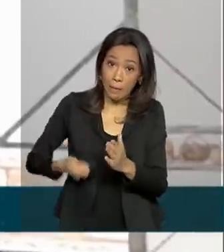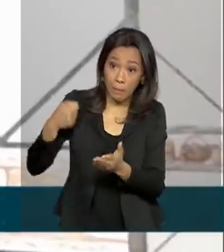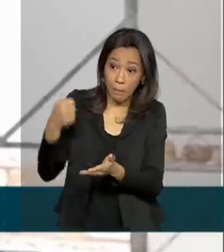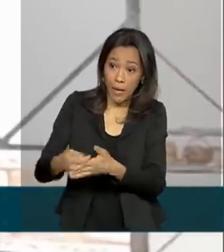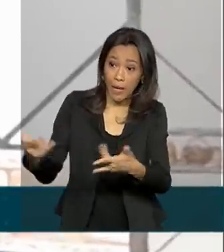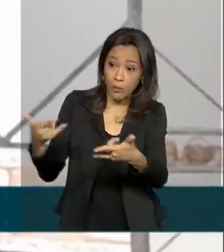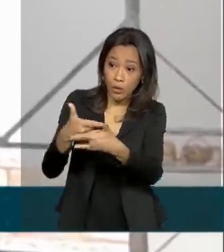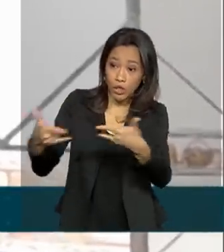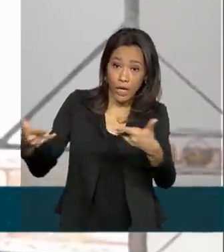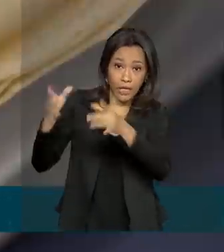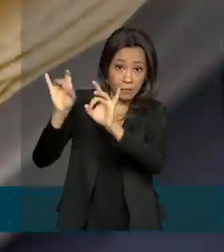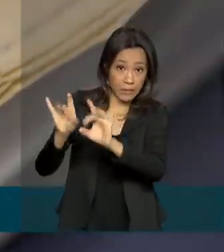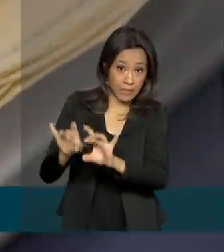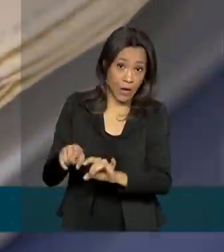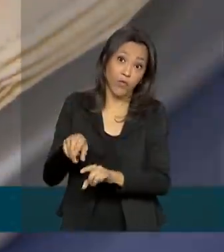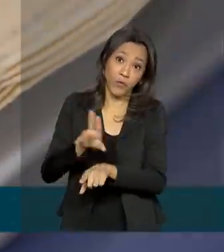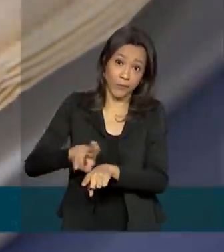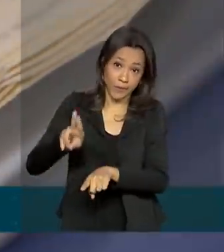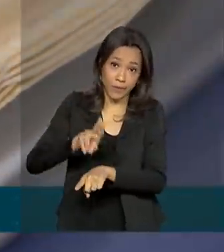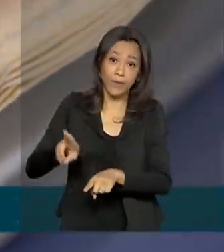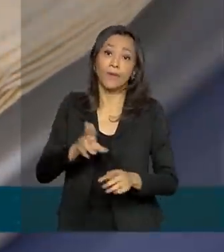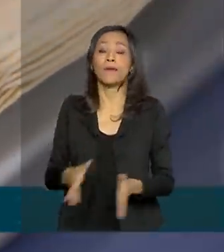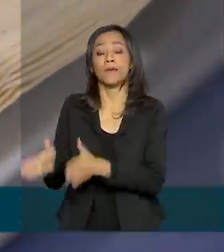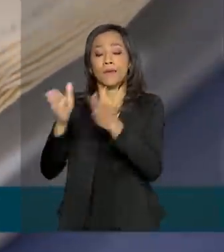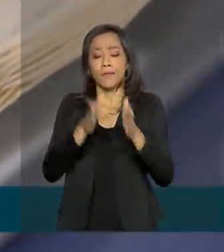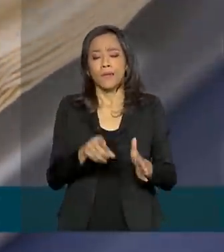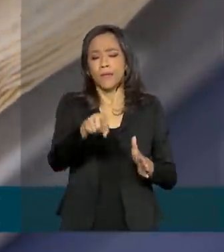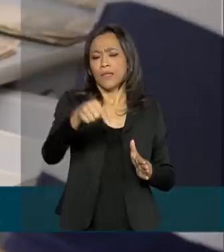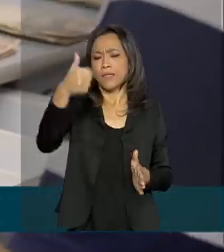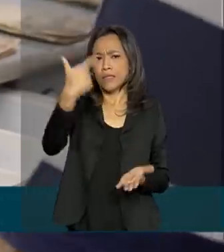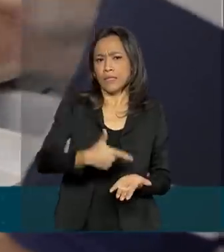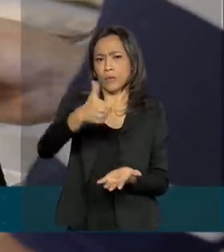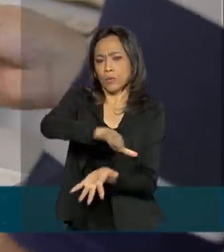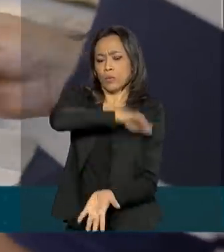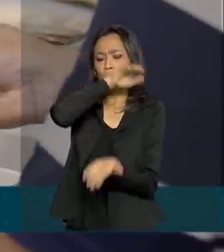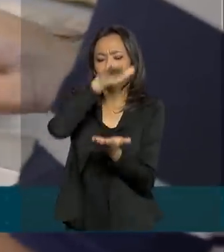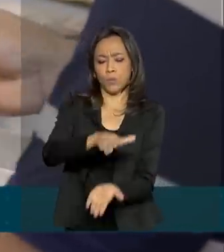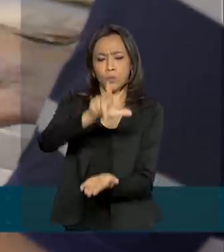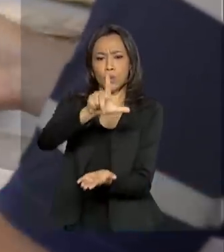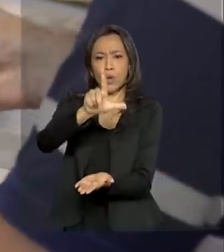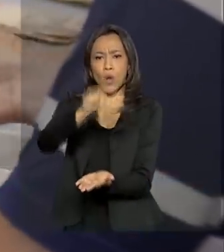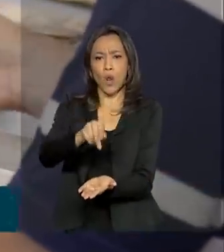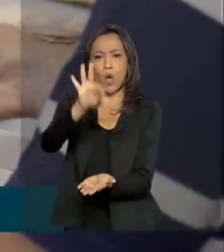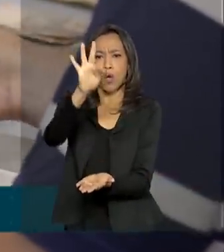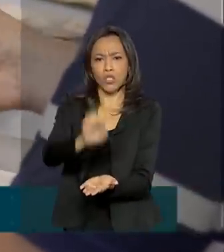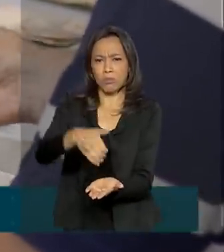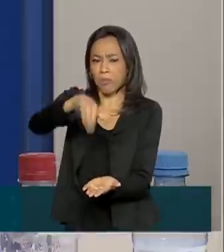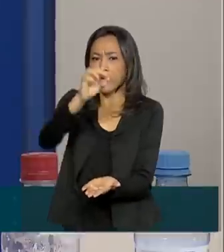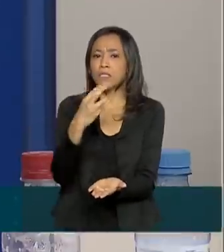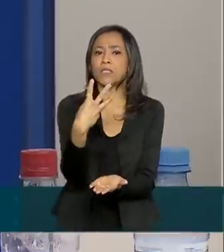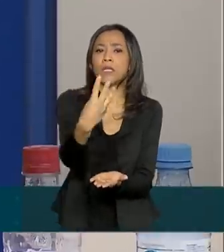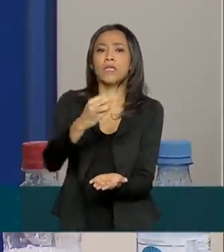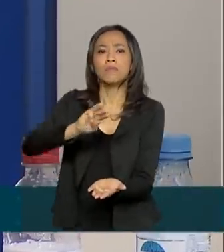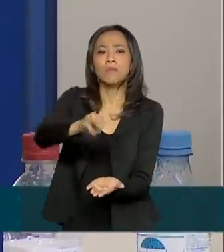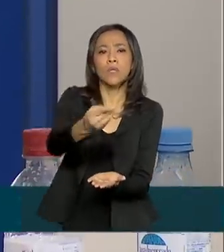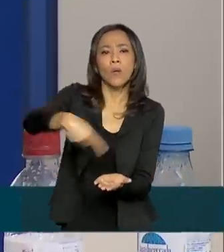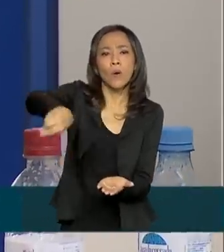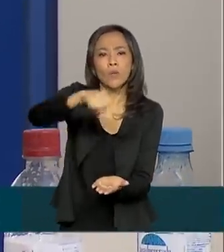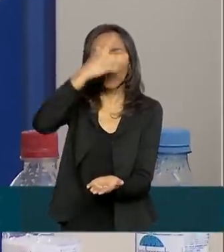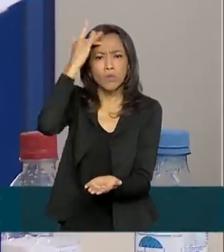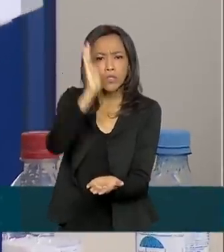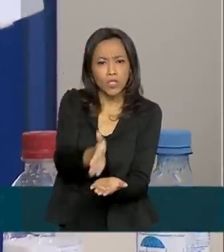especial que foi usado. Nesse segundo lote, mais de 3 milhões de contribuintes que entregaram a